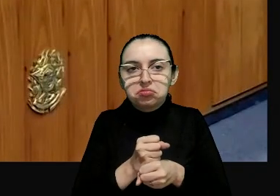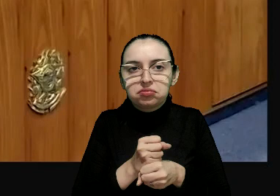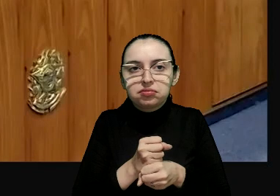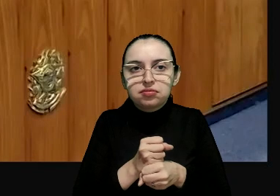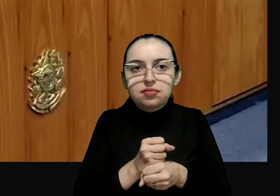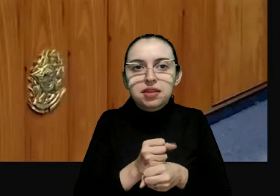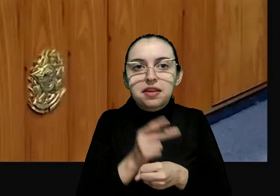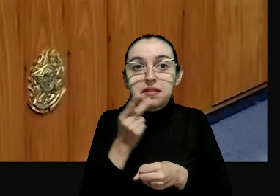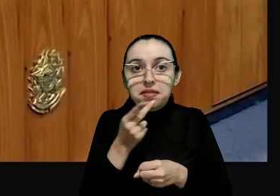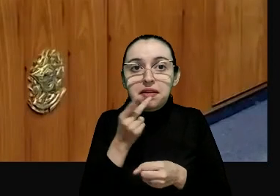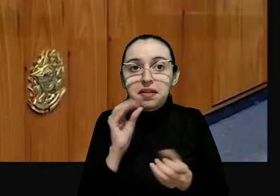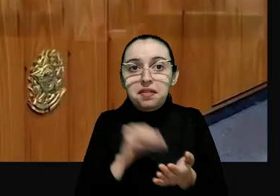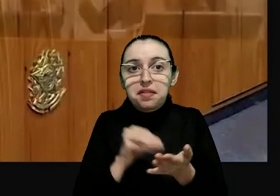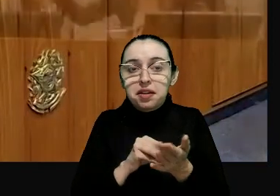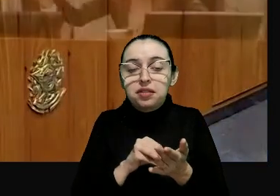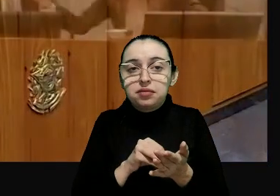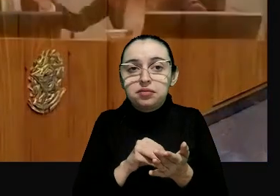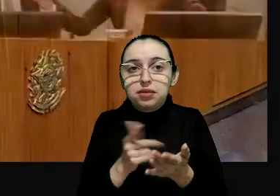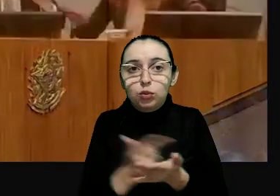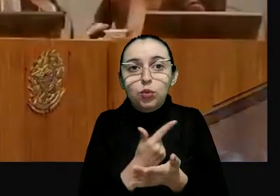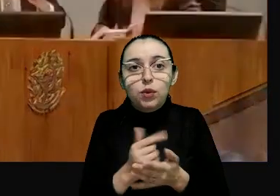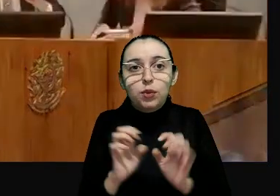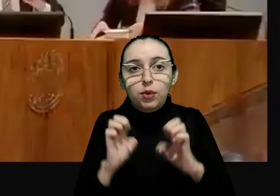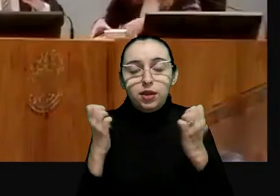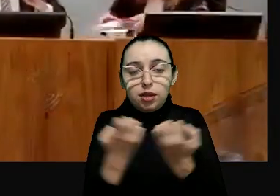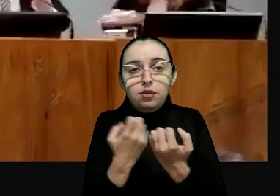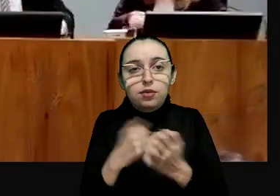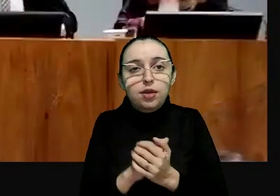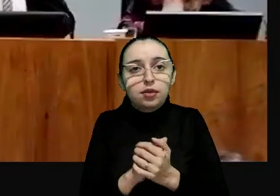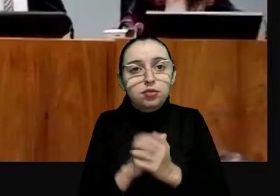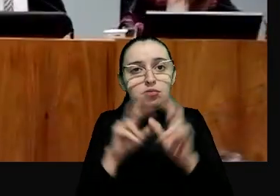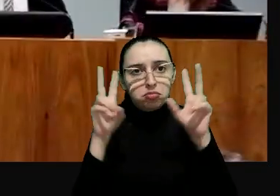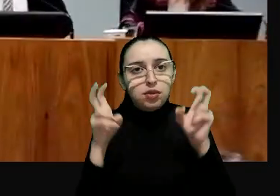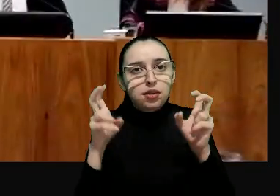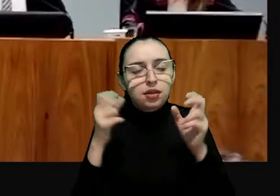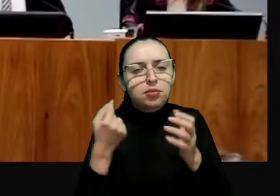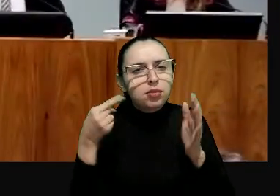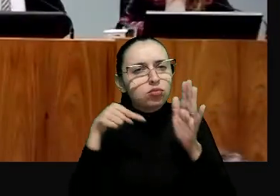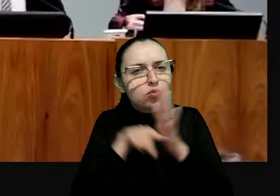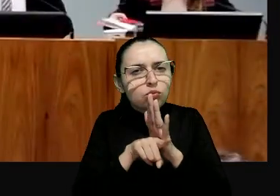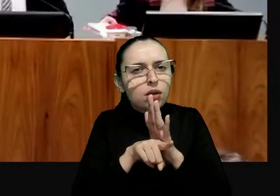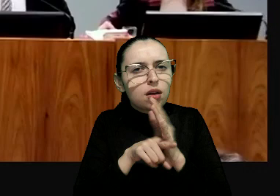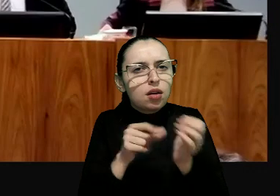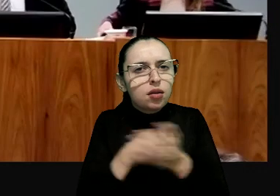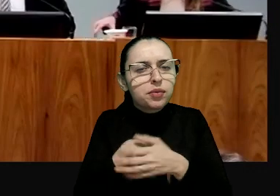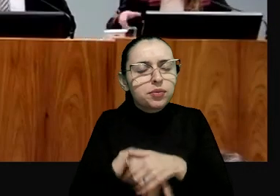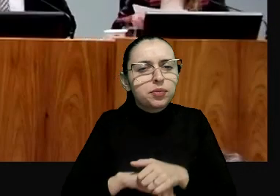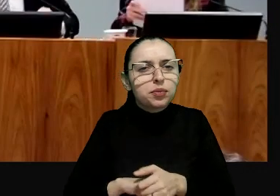corrigiu a minha falha, porque o evento está dentro do pacto,